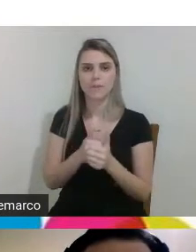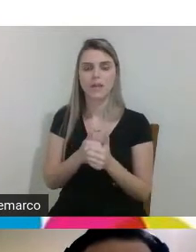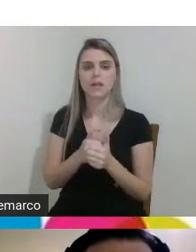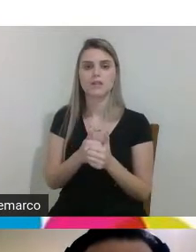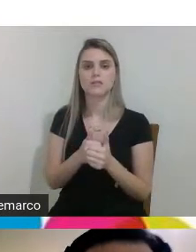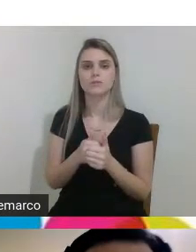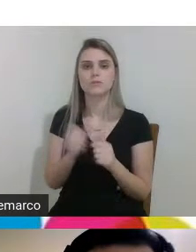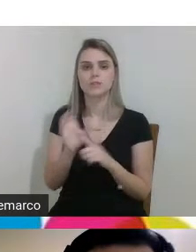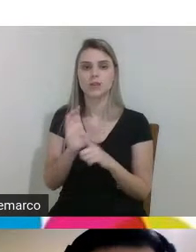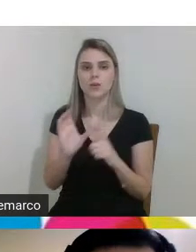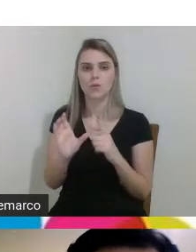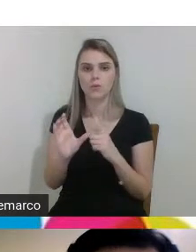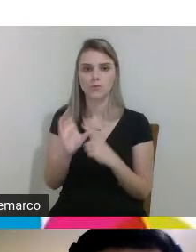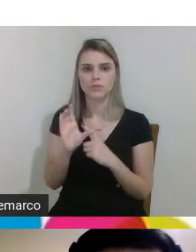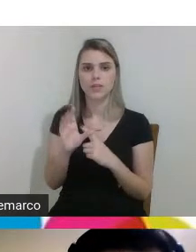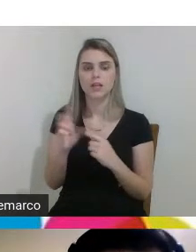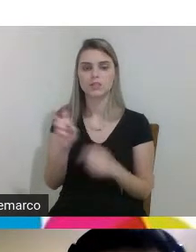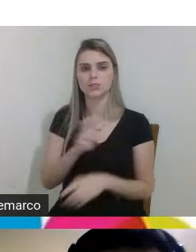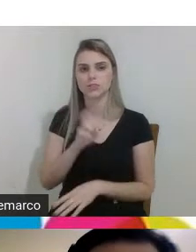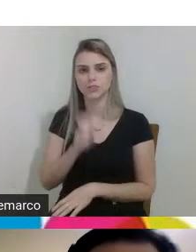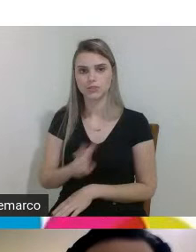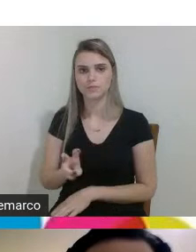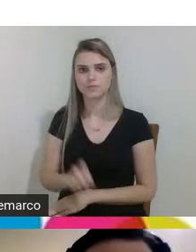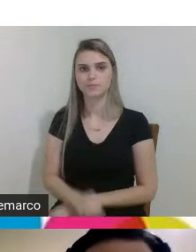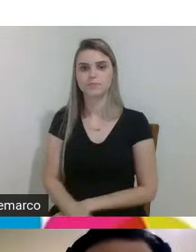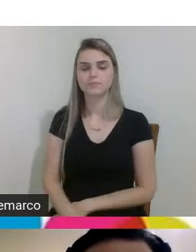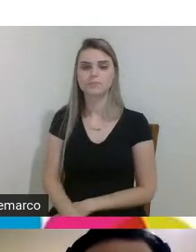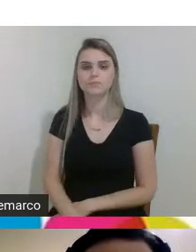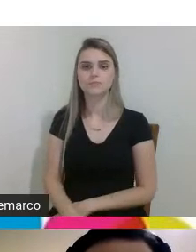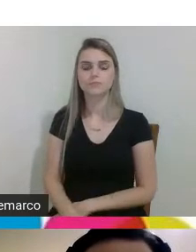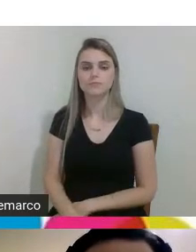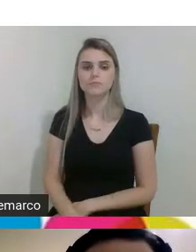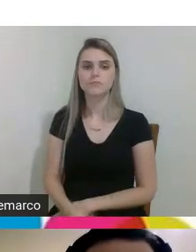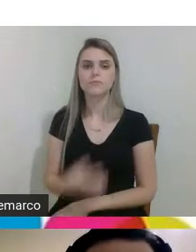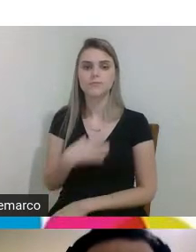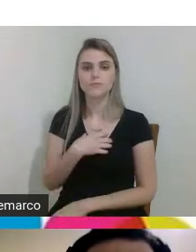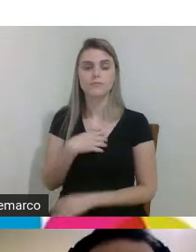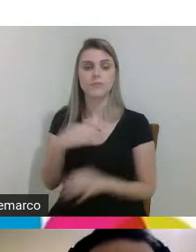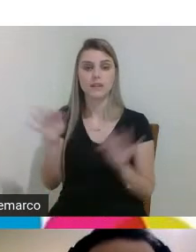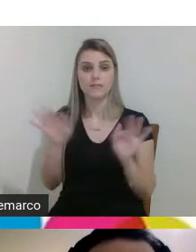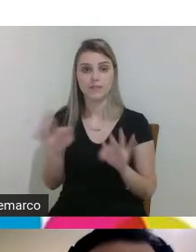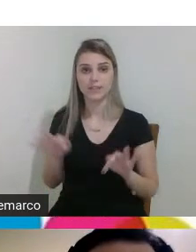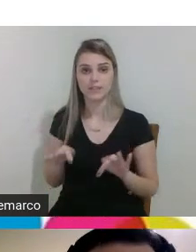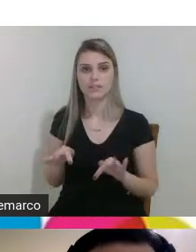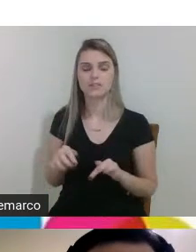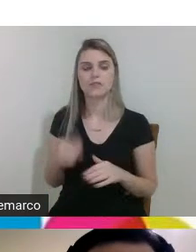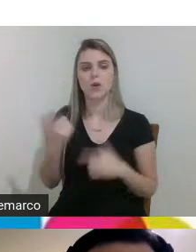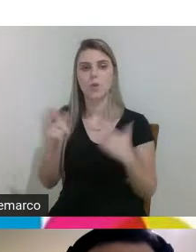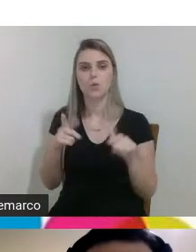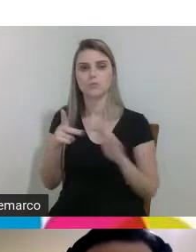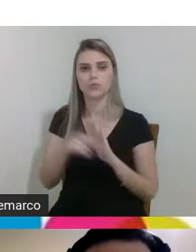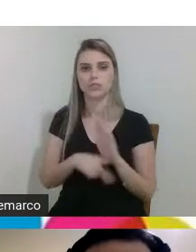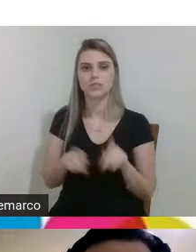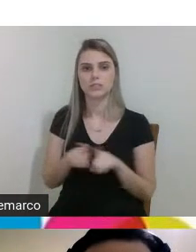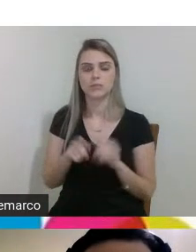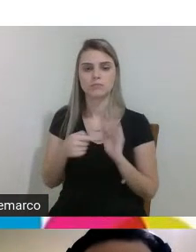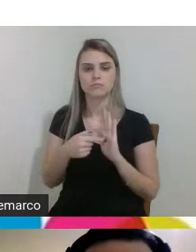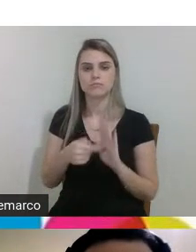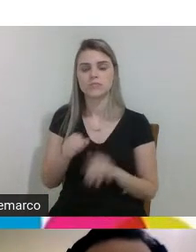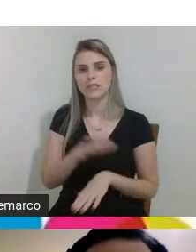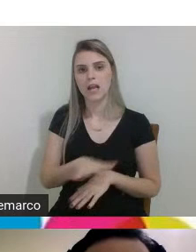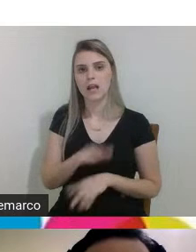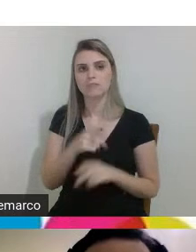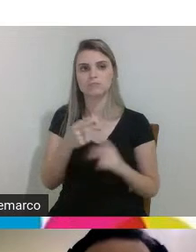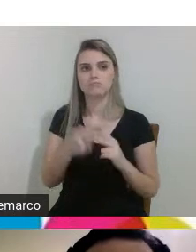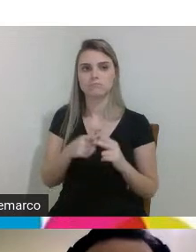comunidade da nossa Xancherê né então a gente fica bastante feliz com isso outros projetos foram apresentados na área da mecânica